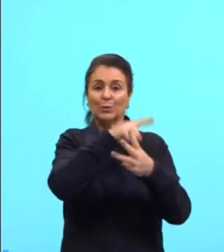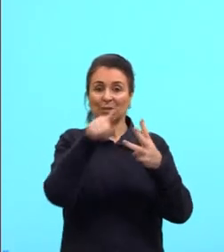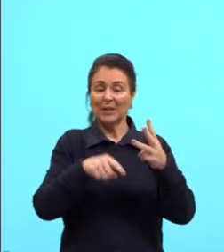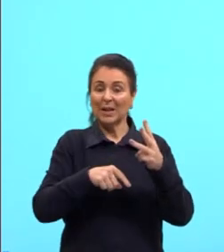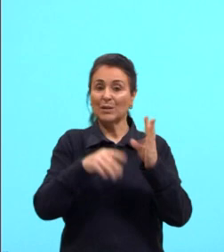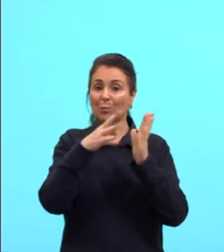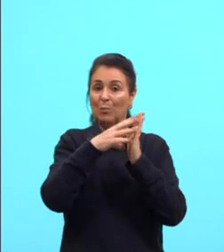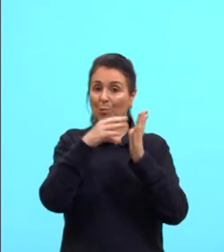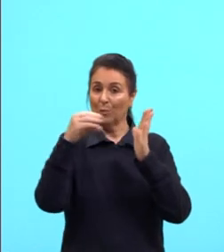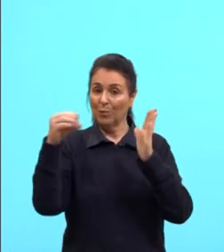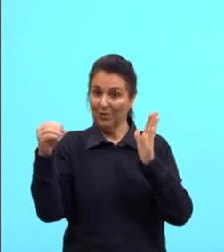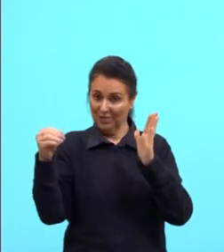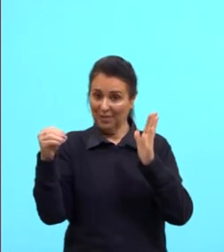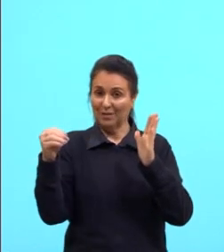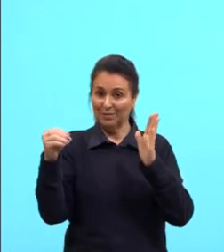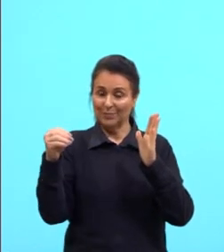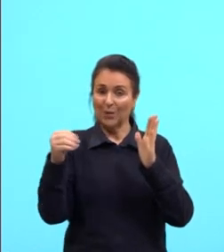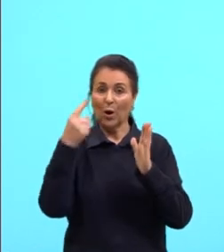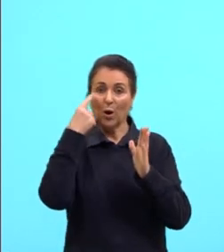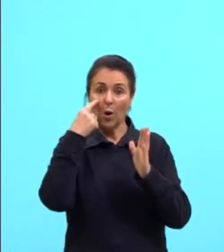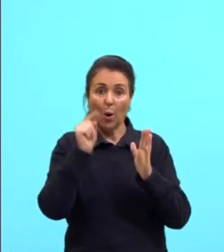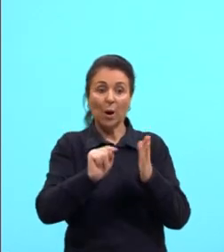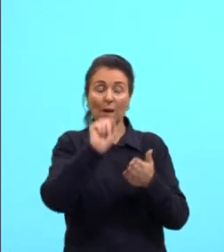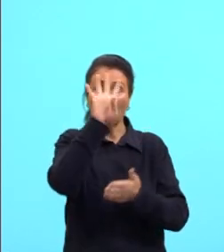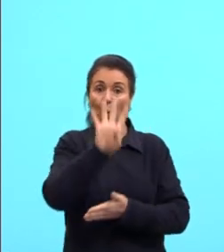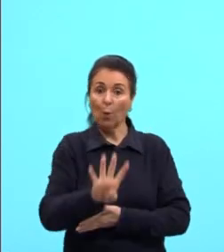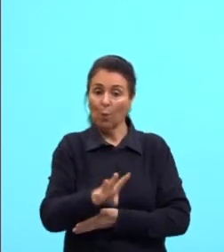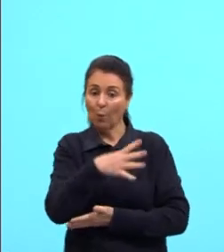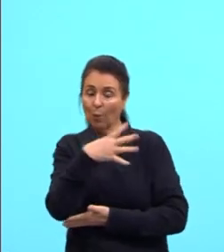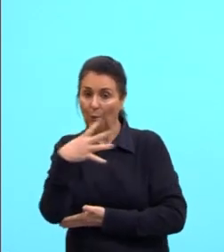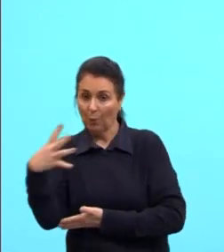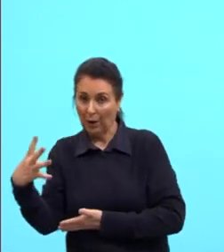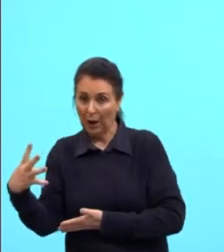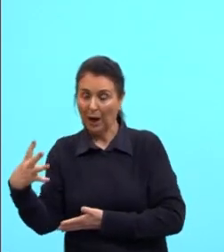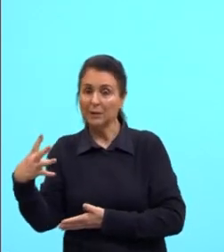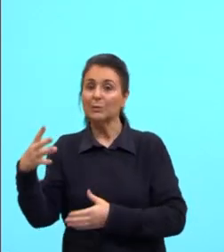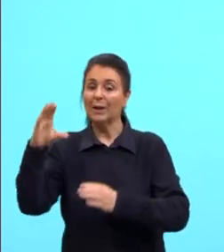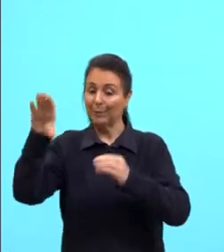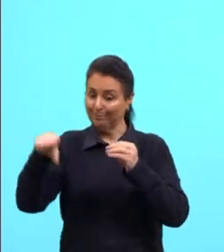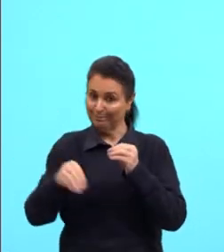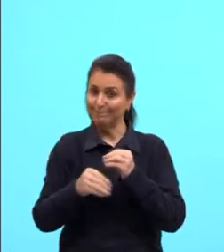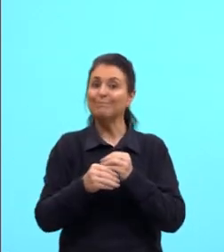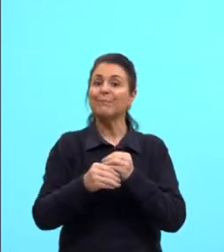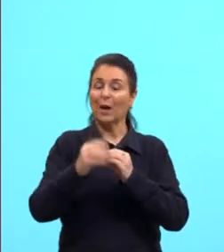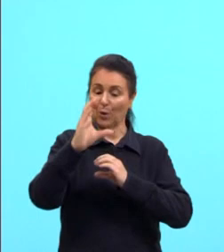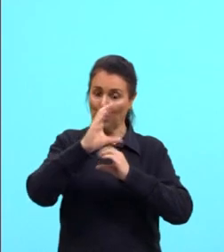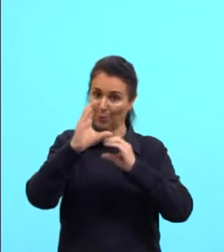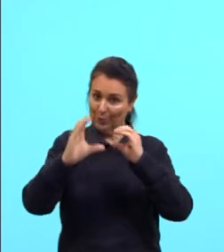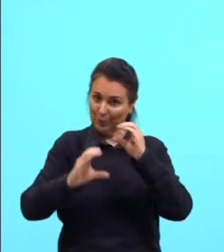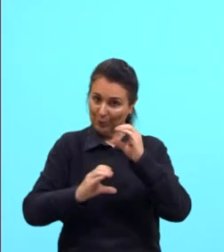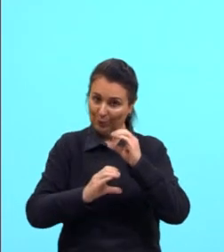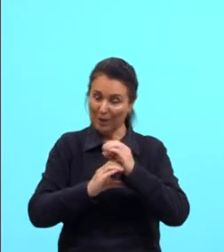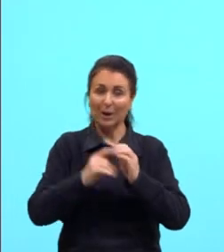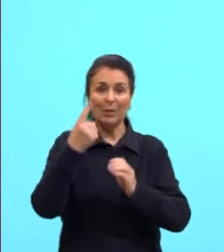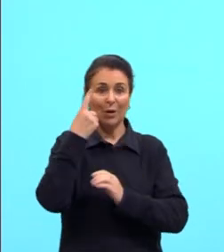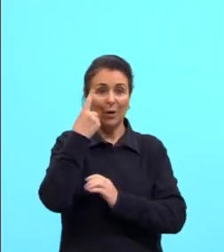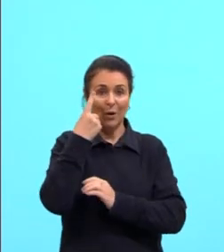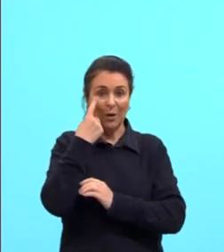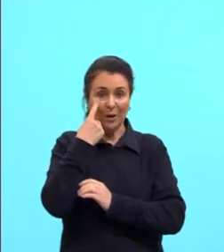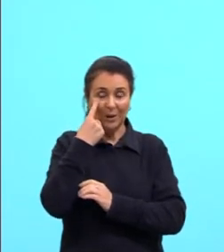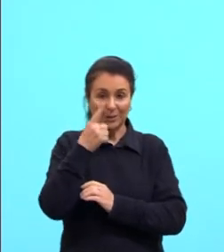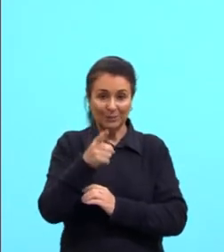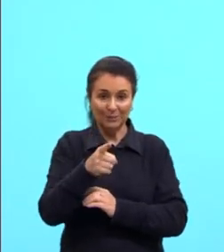nesse quadro. Ele é bem completo, quem é o quê? Está agulizado? Vamos passar aqui? Vou passar ele aqui.